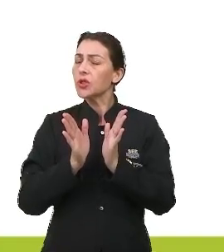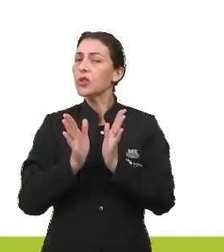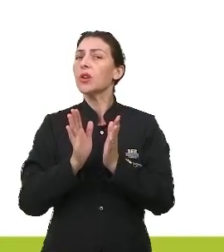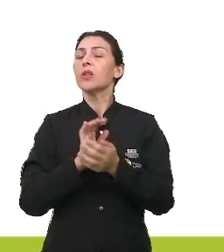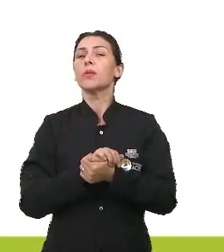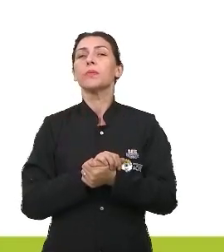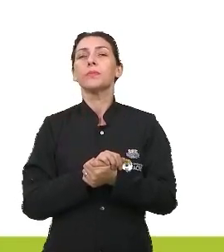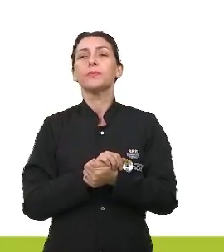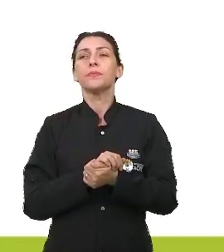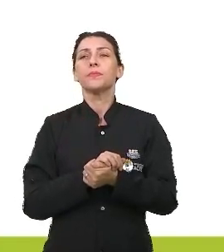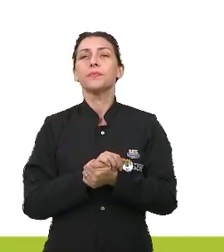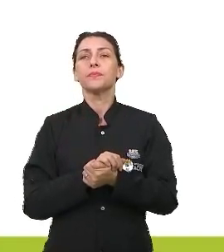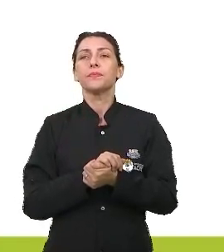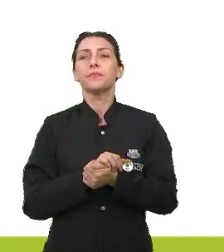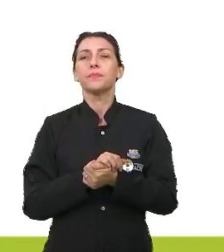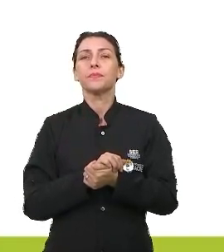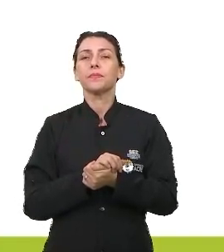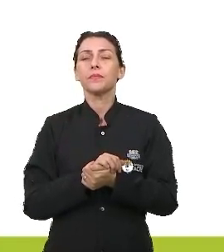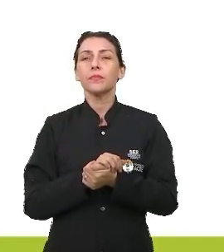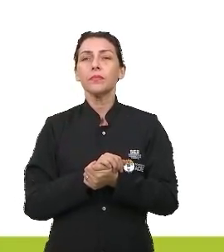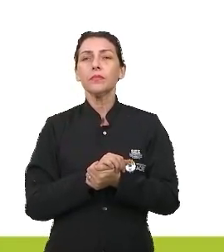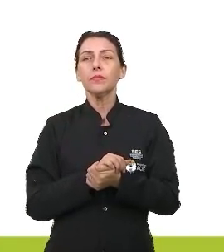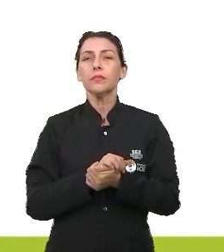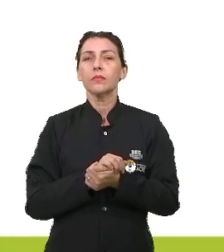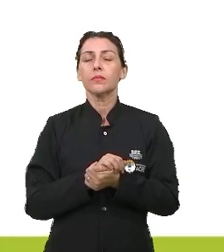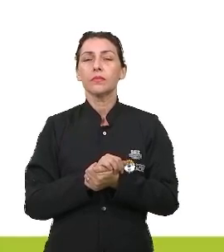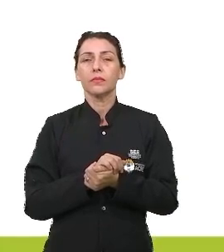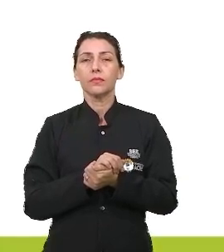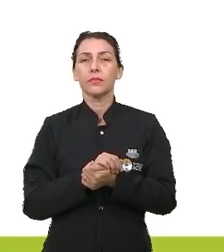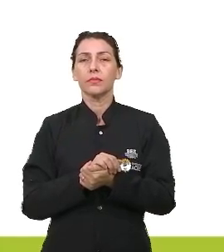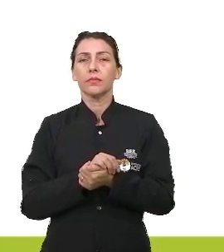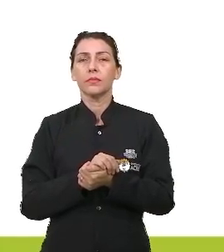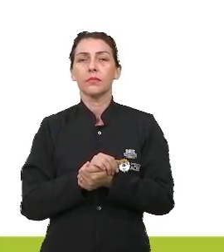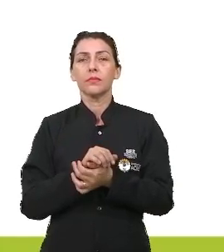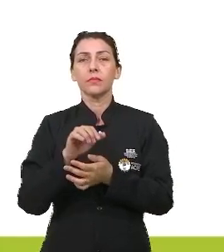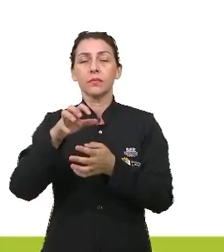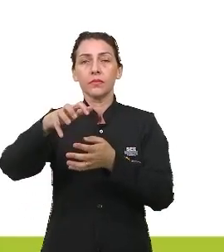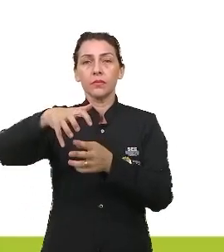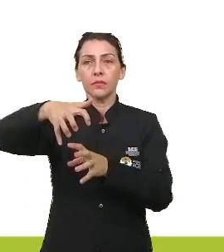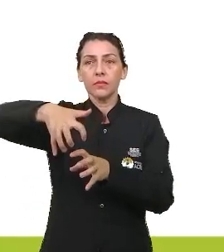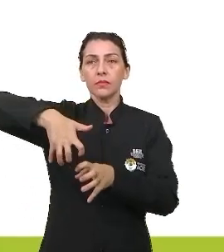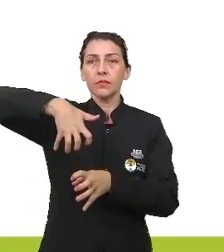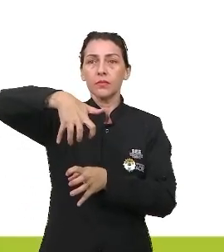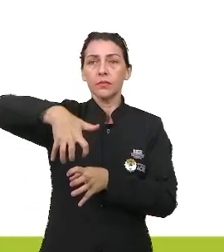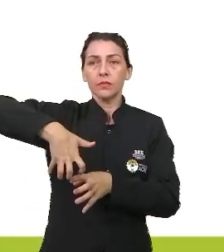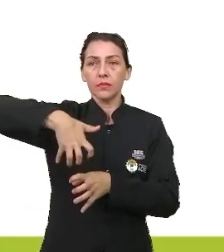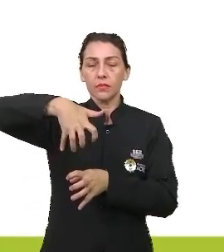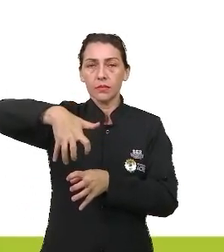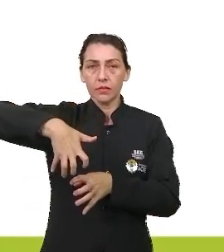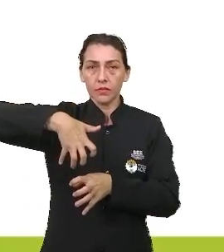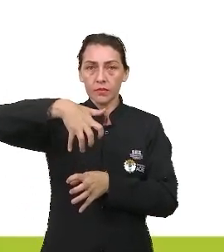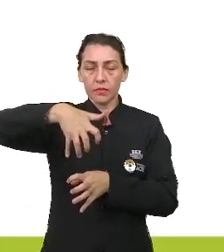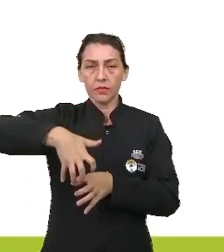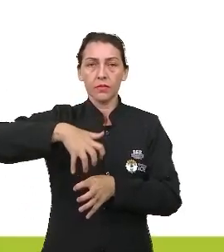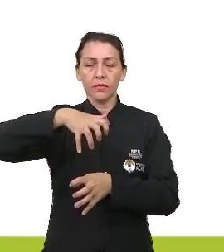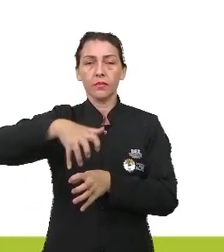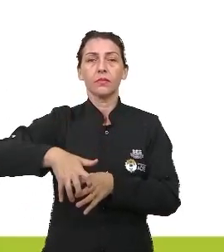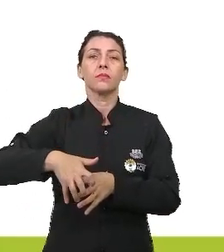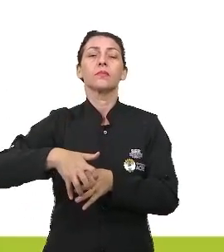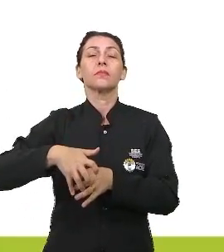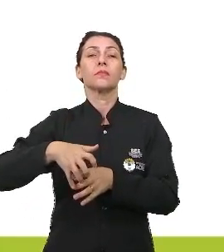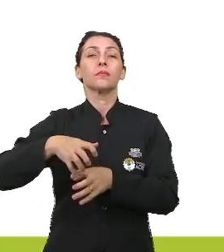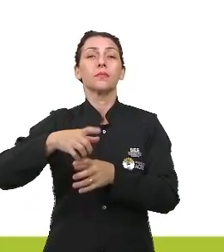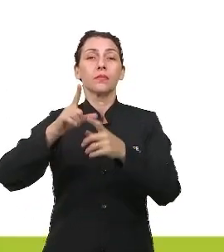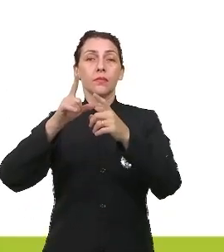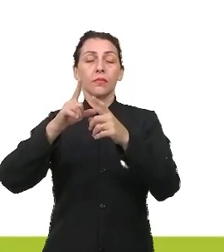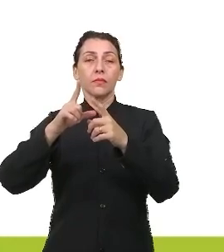provavelmente, aqueles, nós chamamos aqui de ciscador, aquele gancho para retirar folhas,